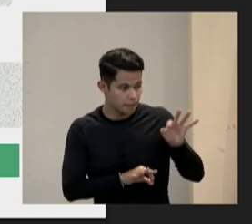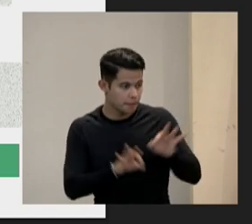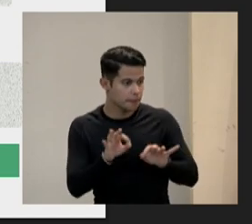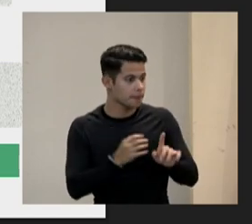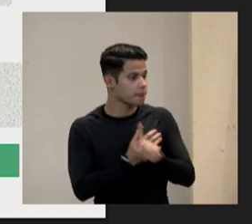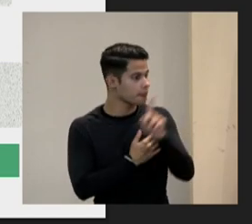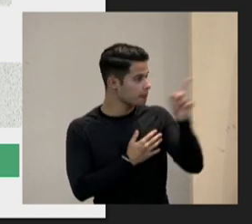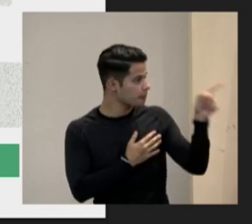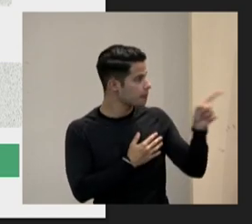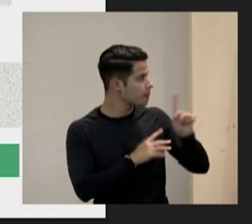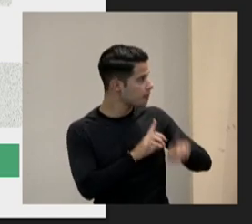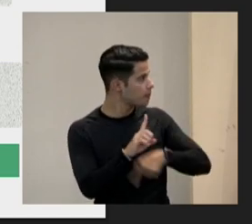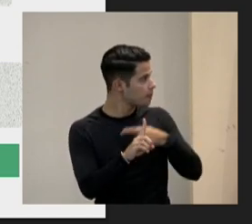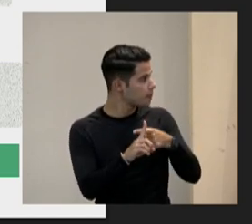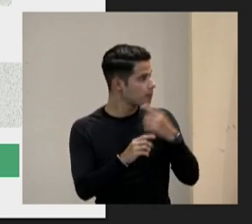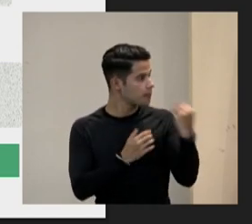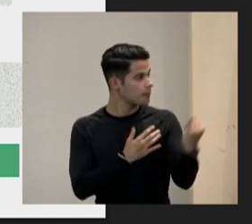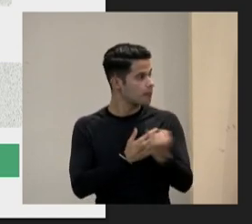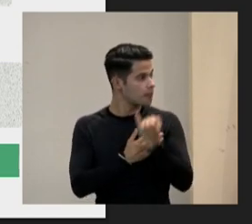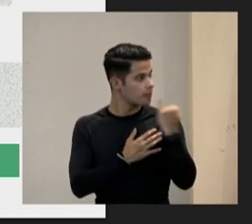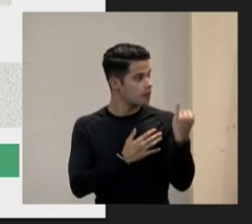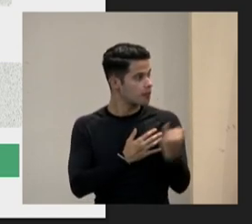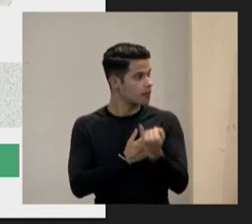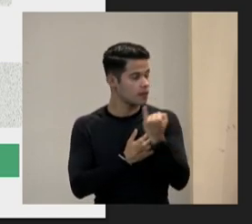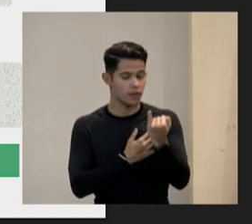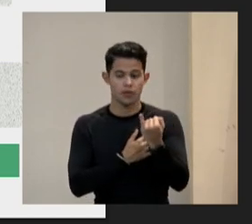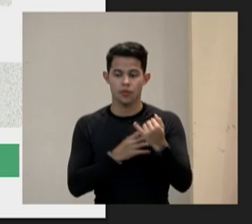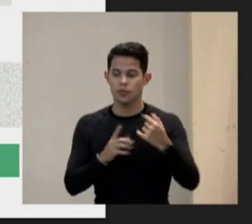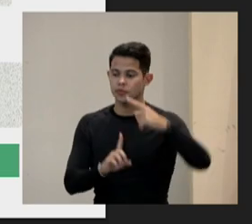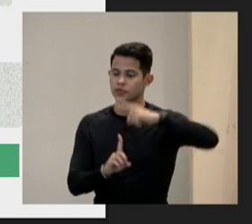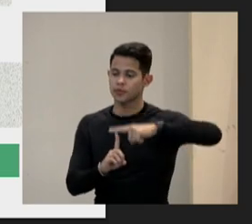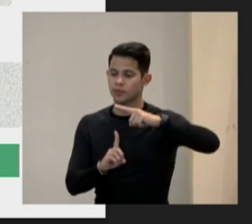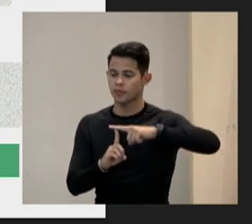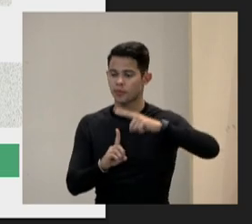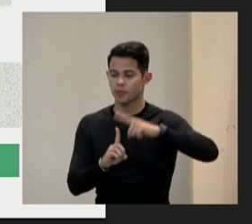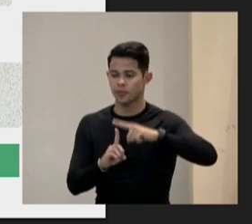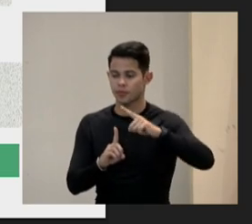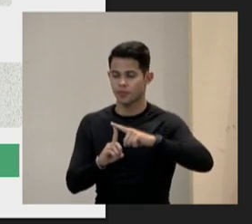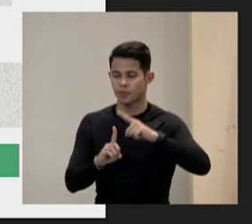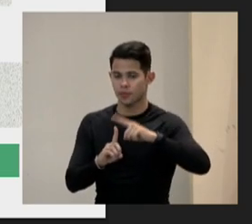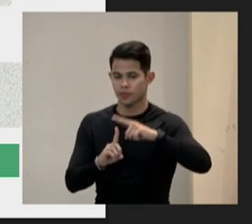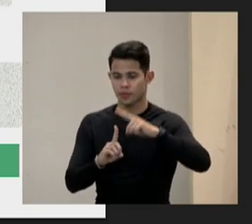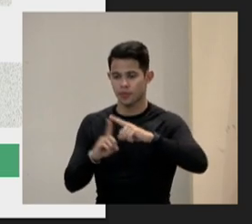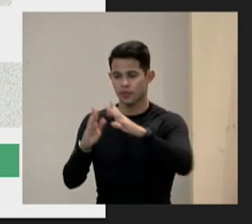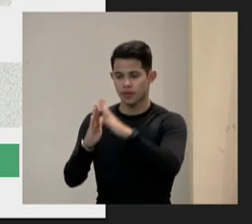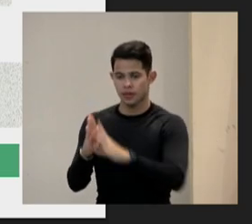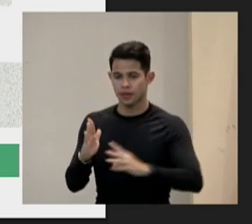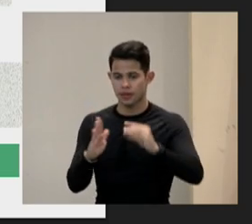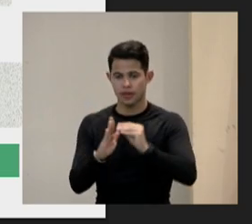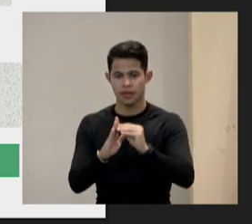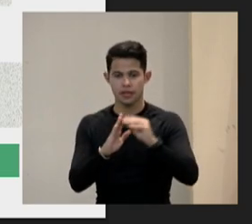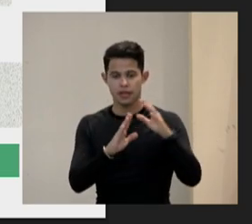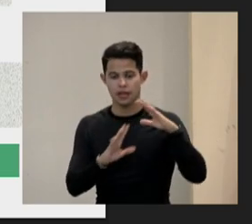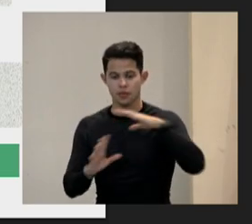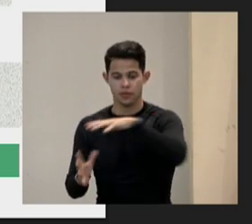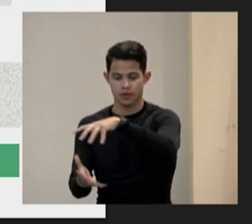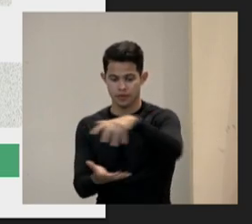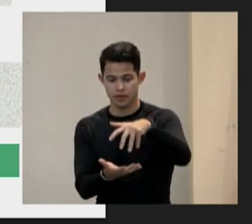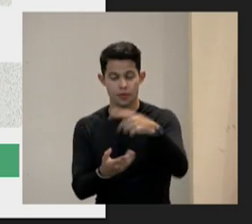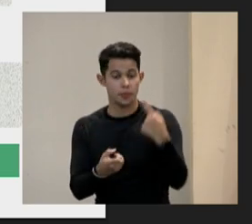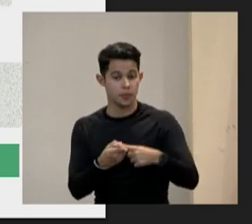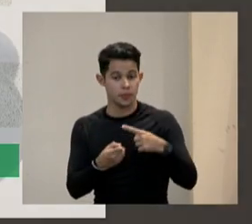esta é a base fundamental do desenho universal para aprendizagem porque nós frequentemente